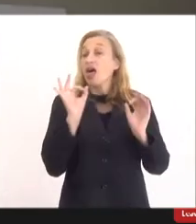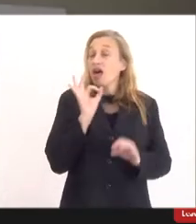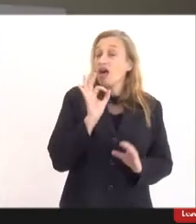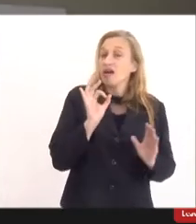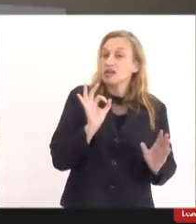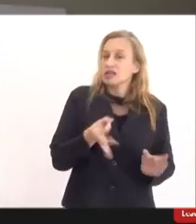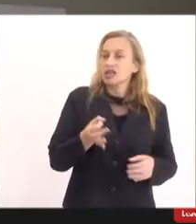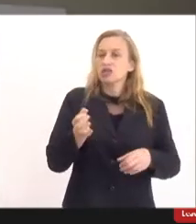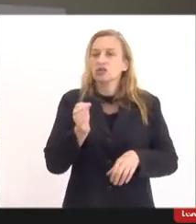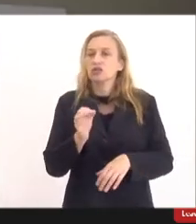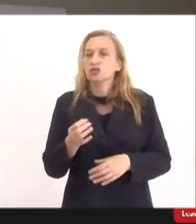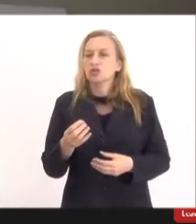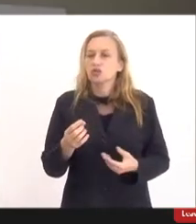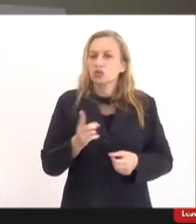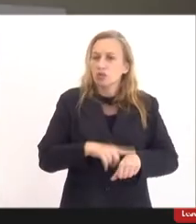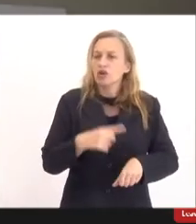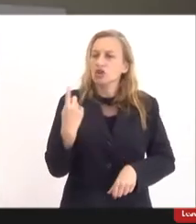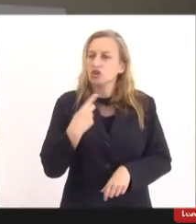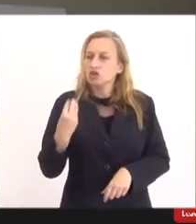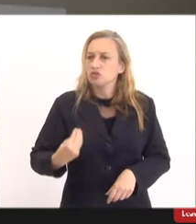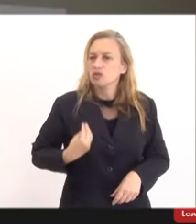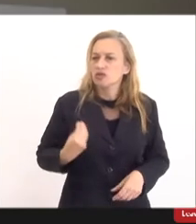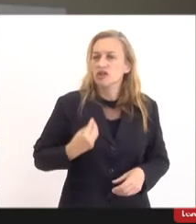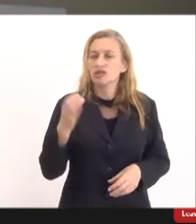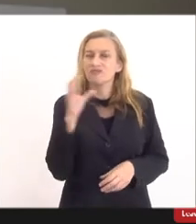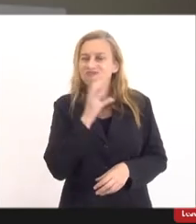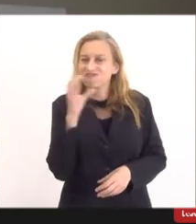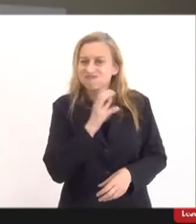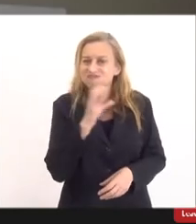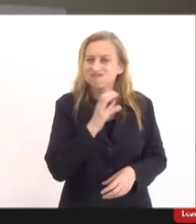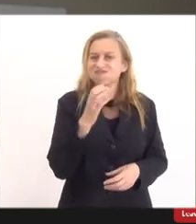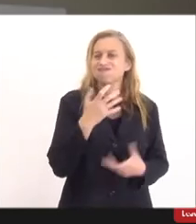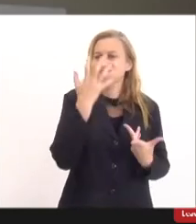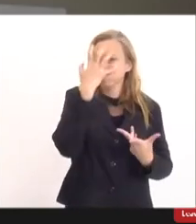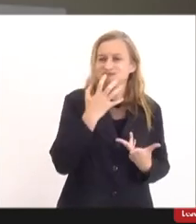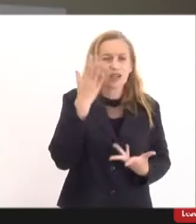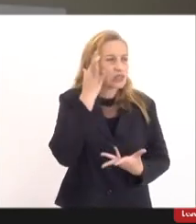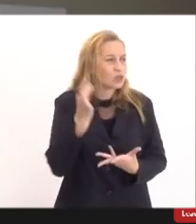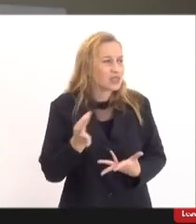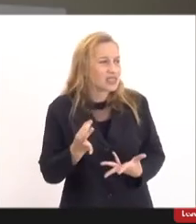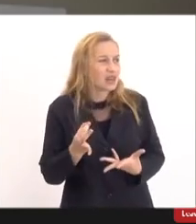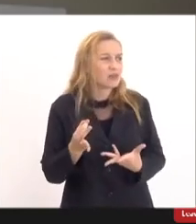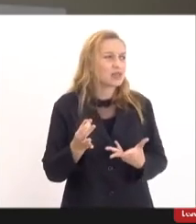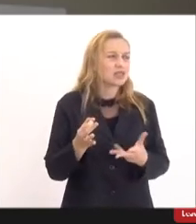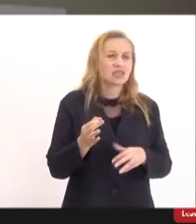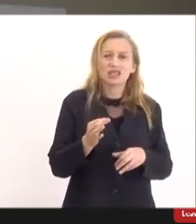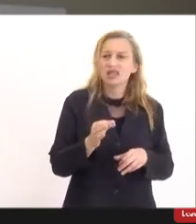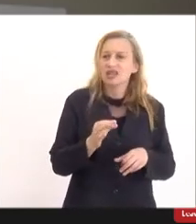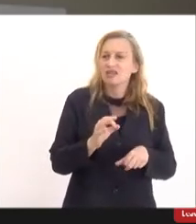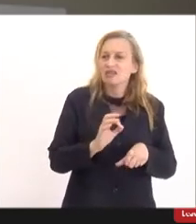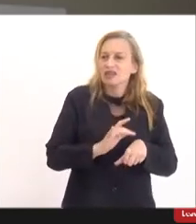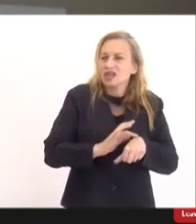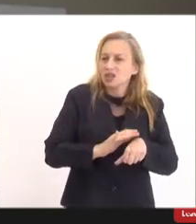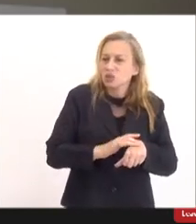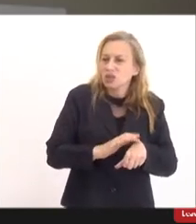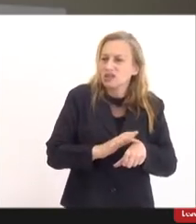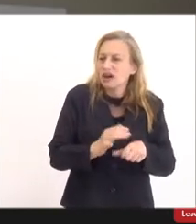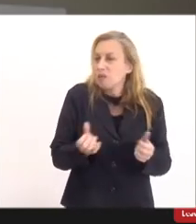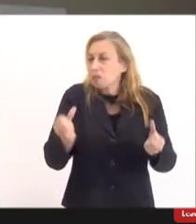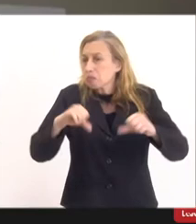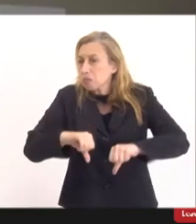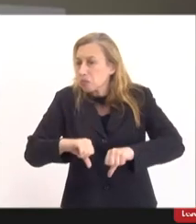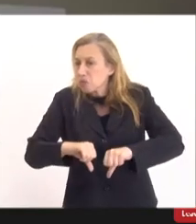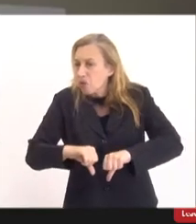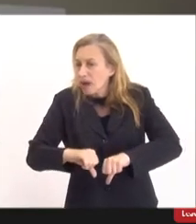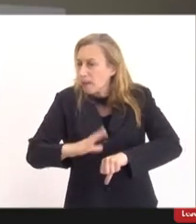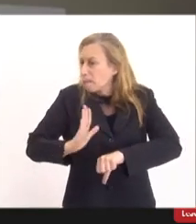nesse estágio em que a gente se encontra, de emergência ainda, a gente não sabe se esse agravo vai passar a